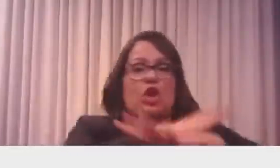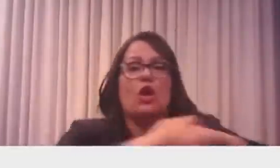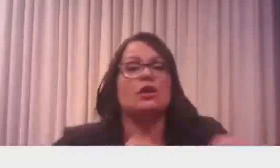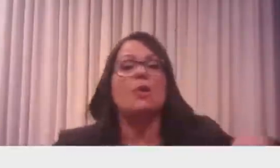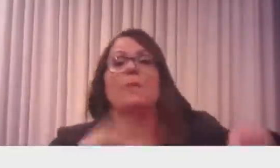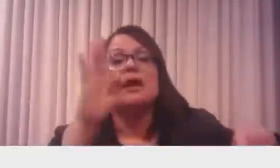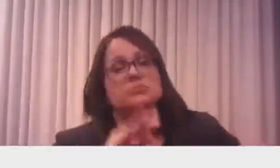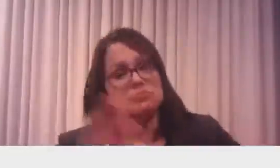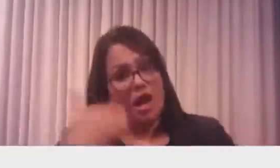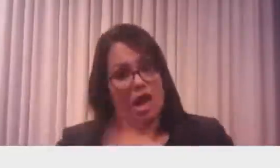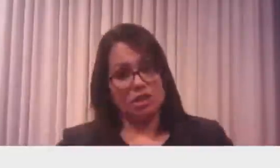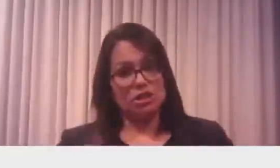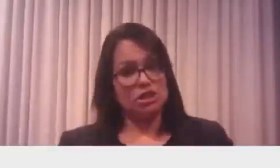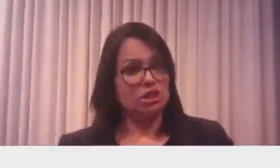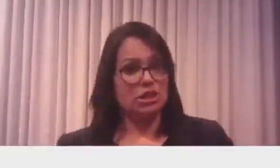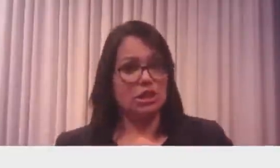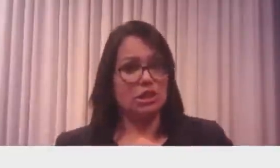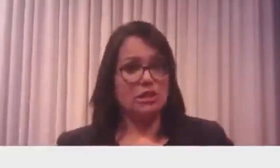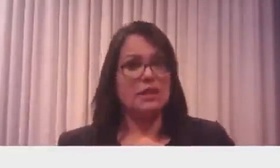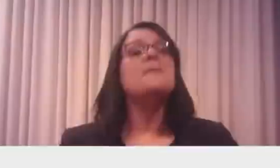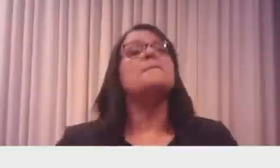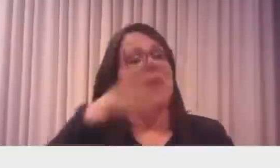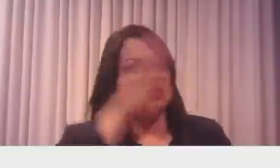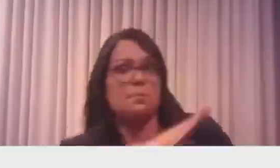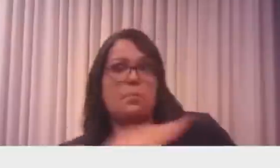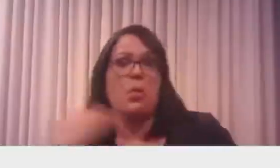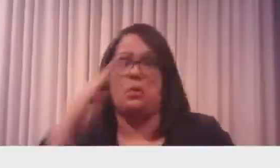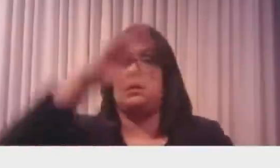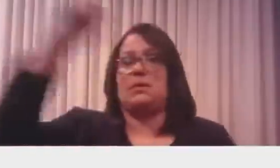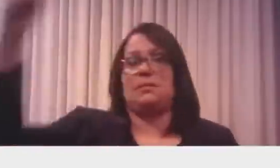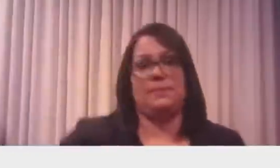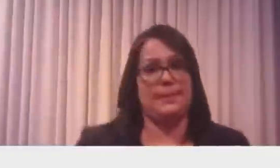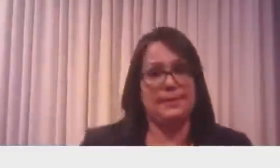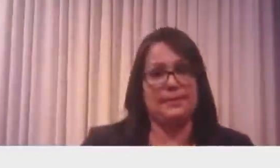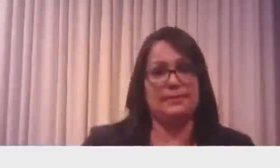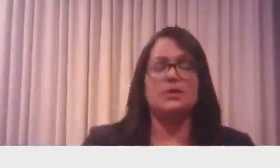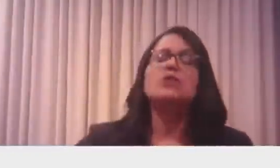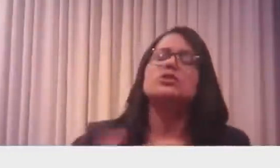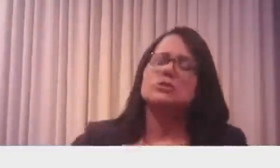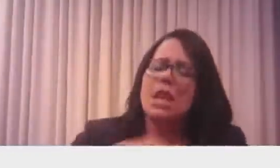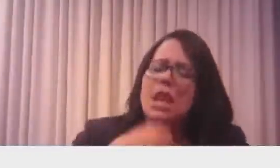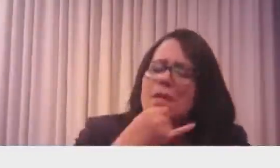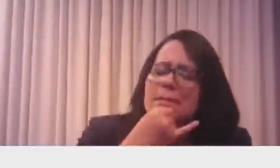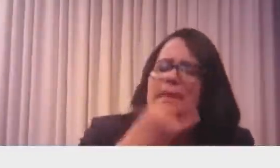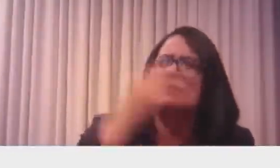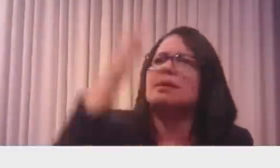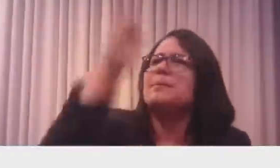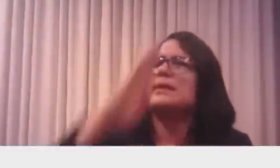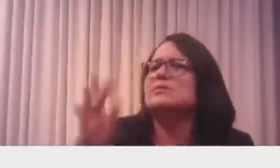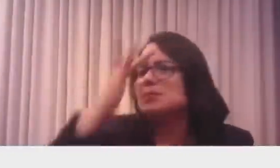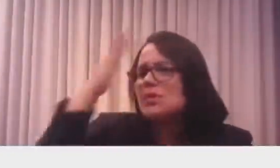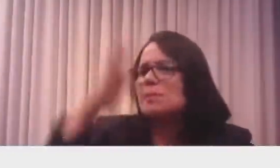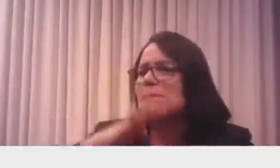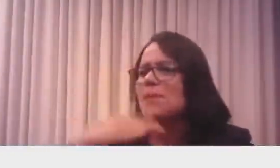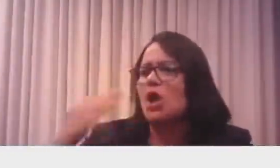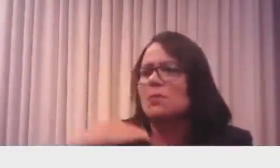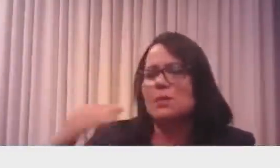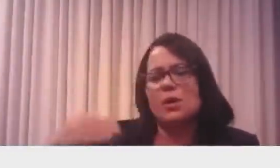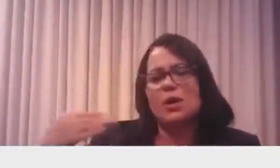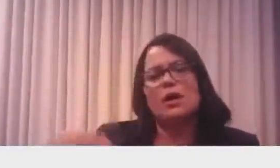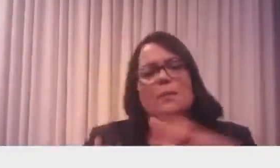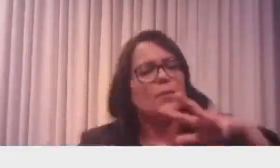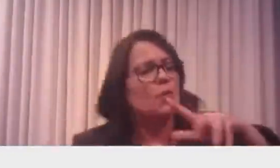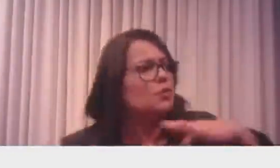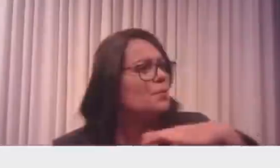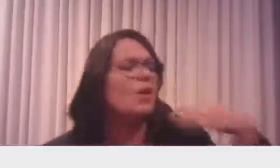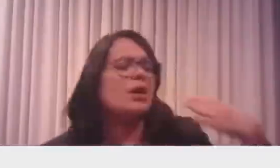Ficar dentro de casa não é remédio contra o Covid. A lamenta as mortes no Brasil e no mundo, mas a realidade é completamente diferente. Eu